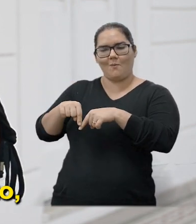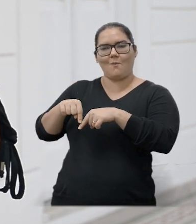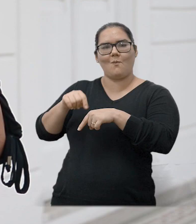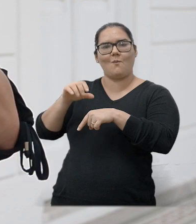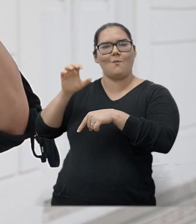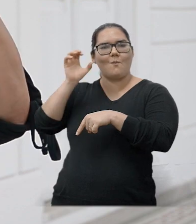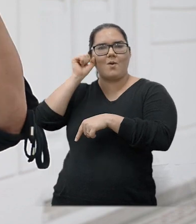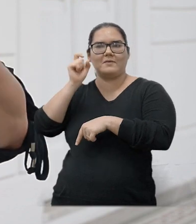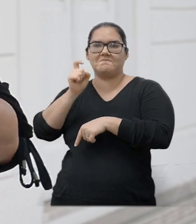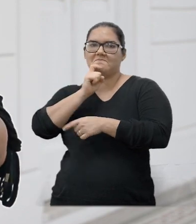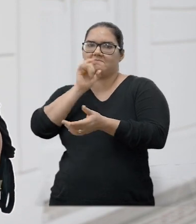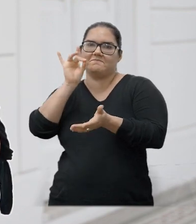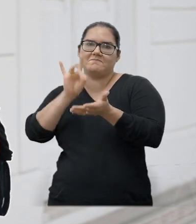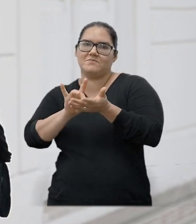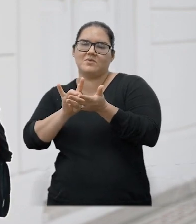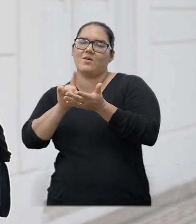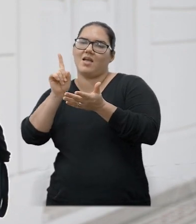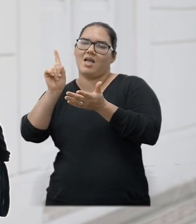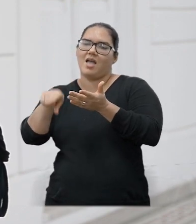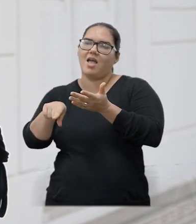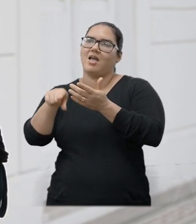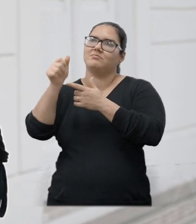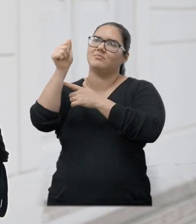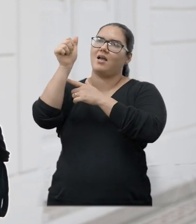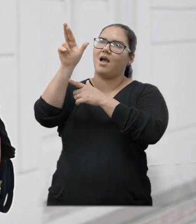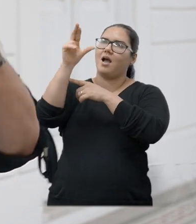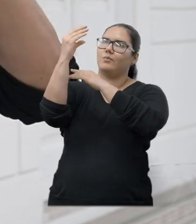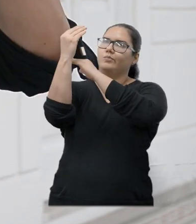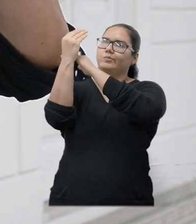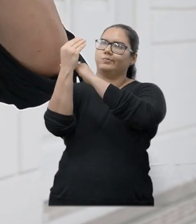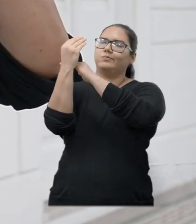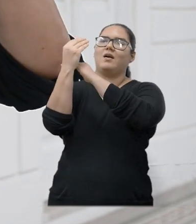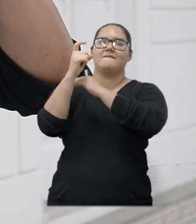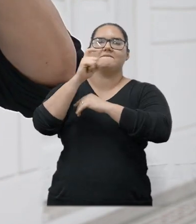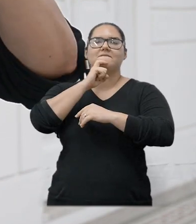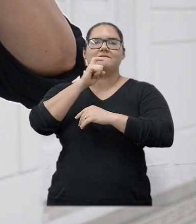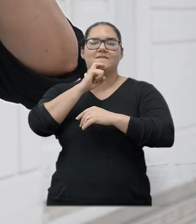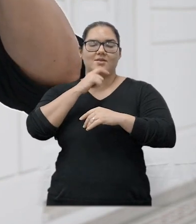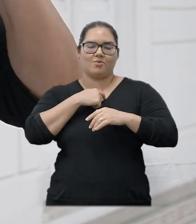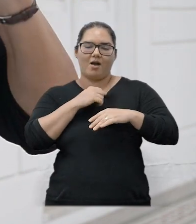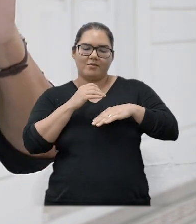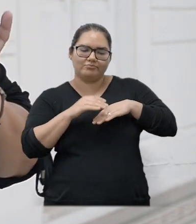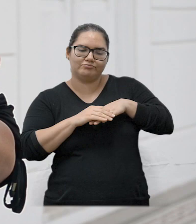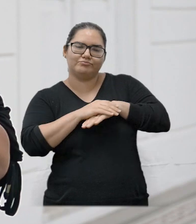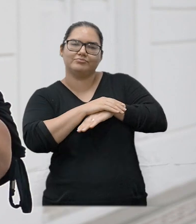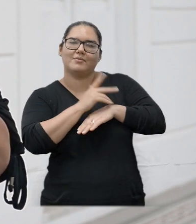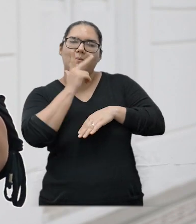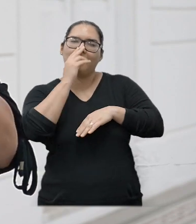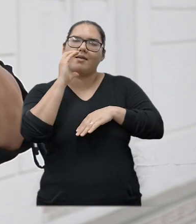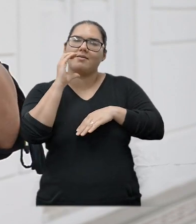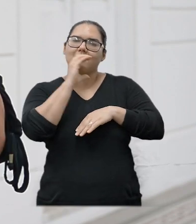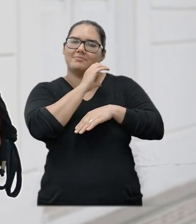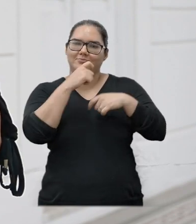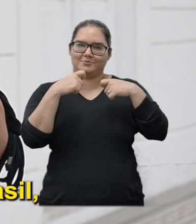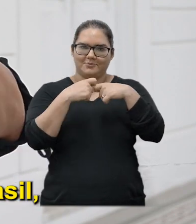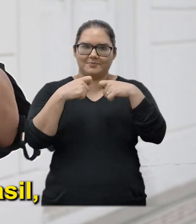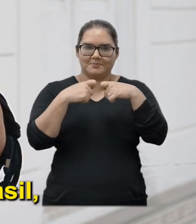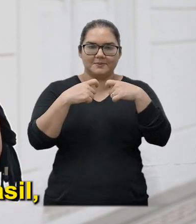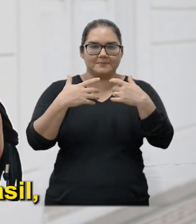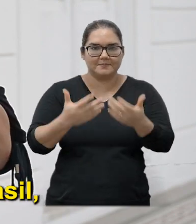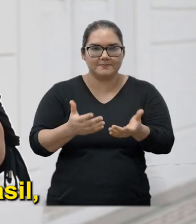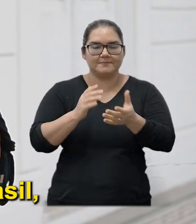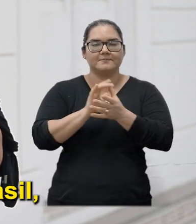Com o velho Ar-condicionado Que eu Tenho há anos Em pleno